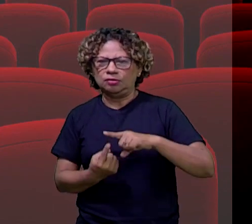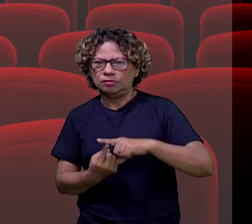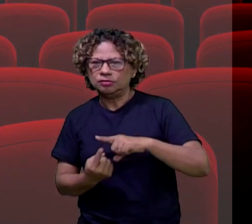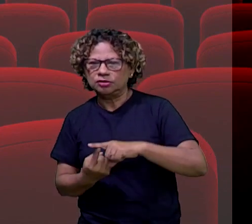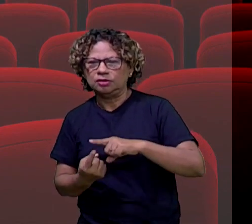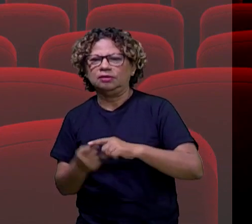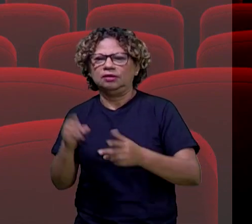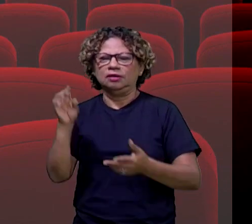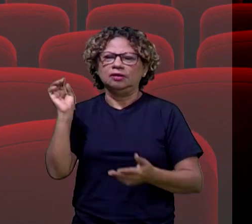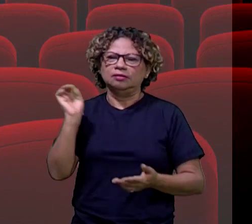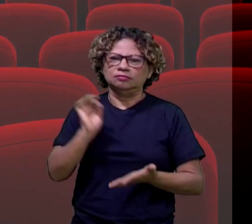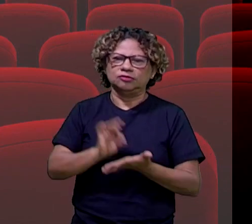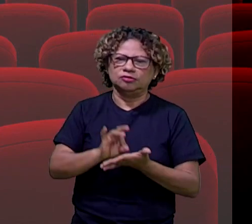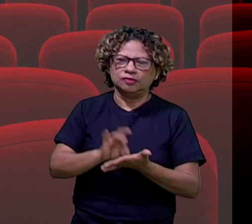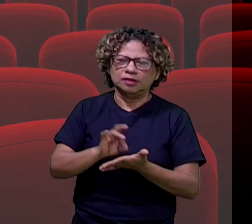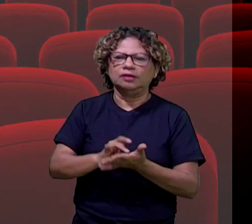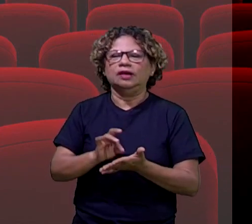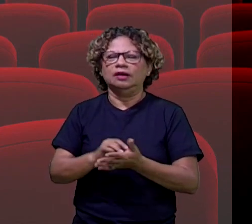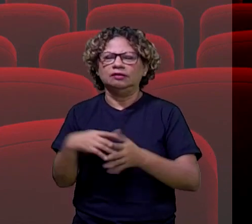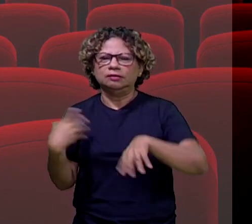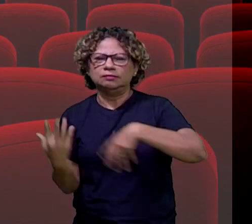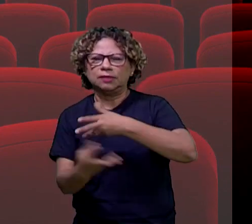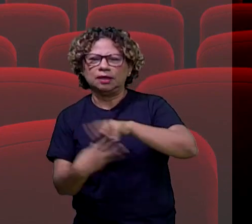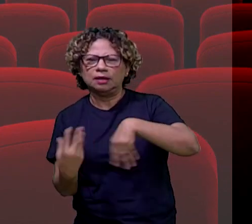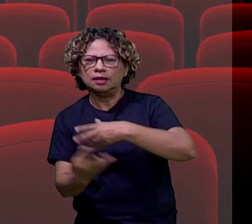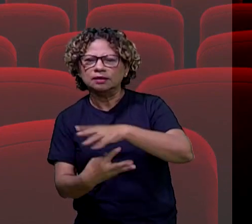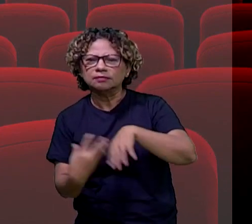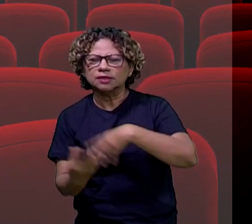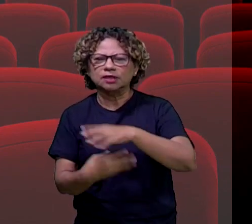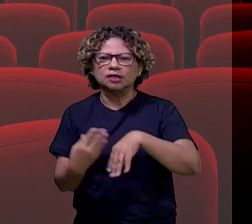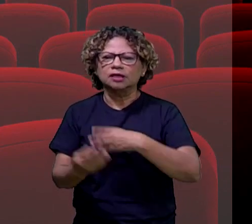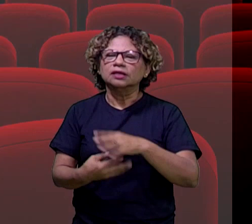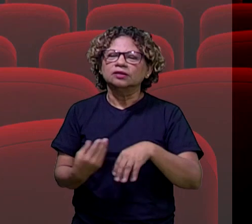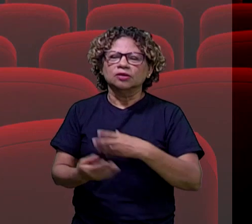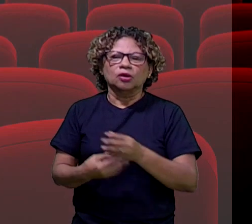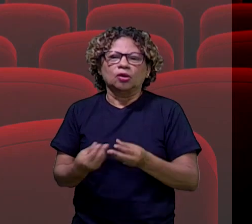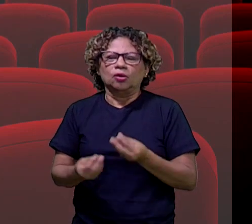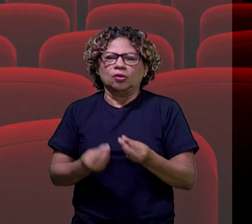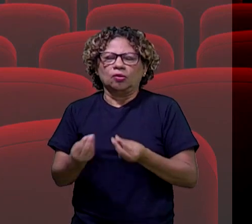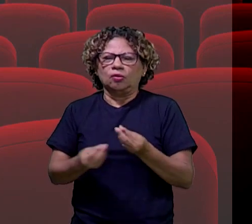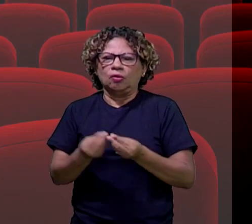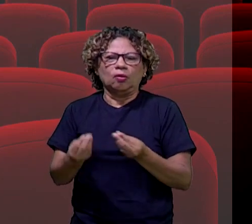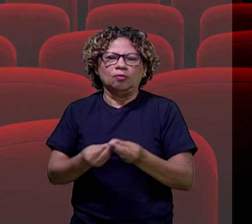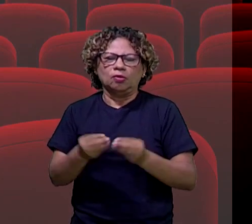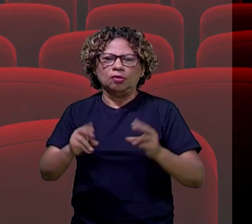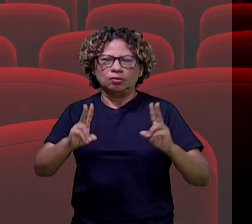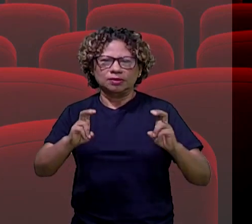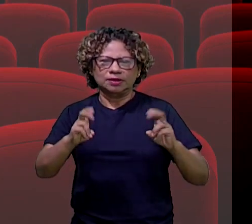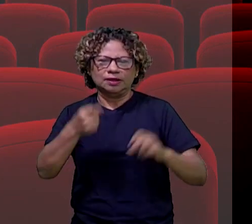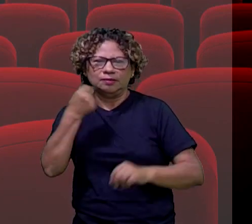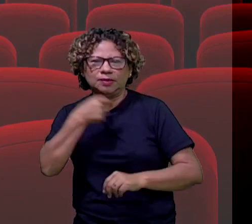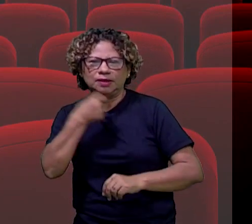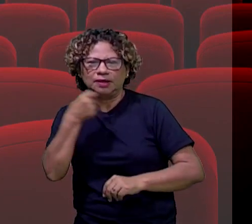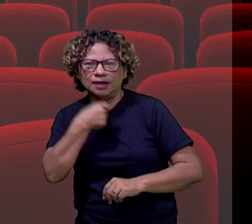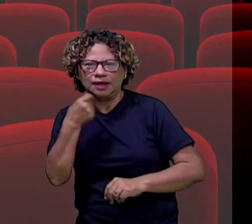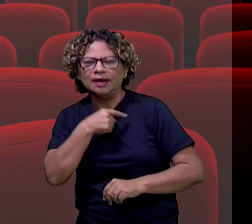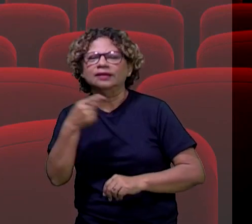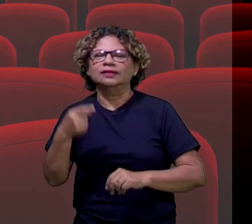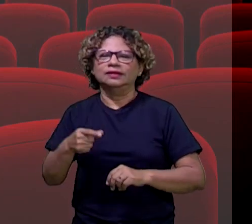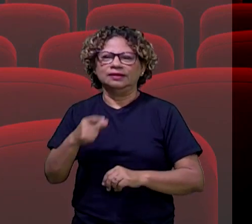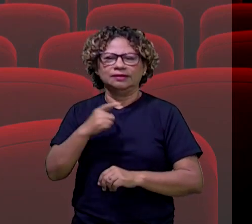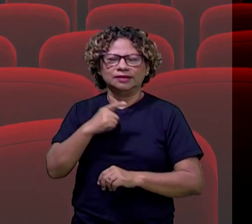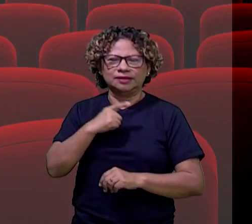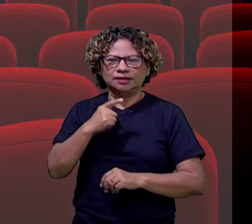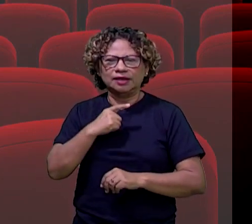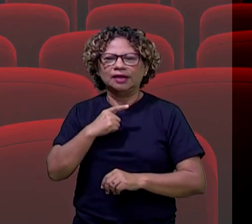realidade e mescla bastante isso com um enredo mais engraçado, mais cômico em relação